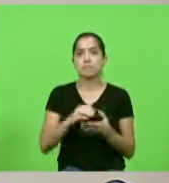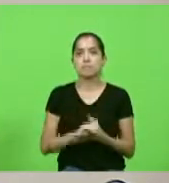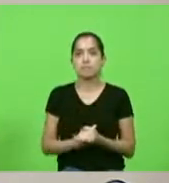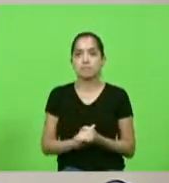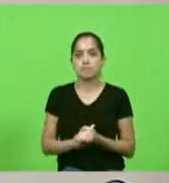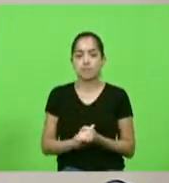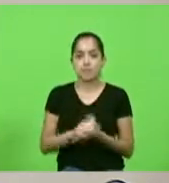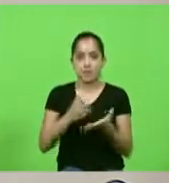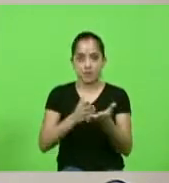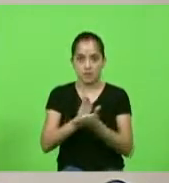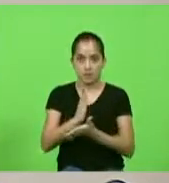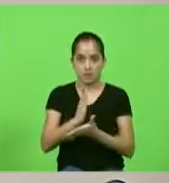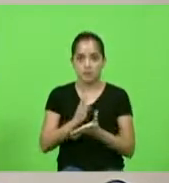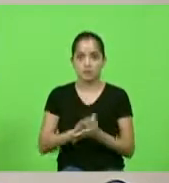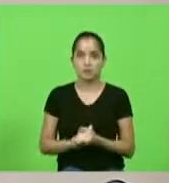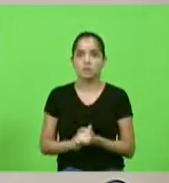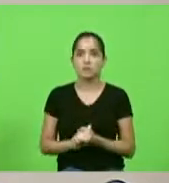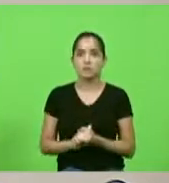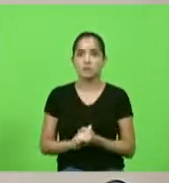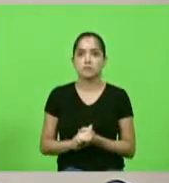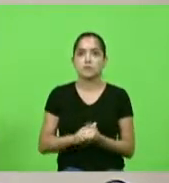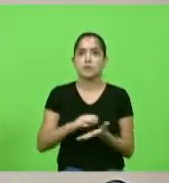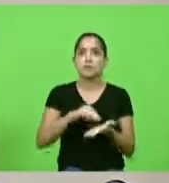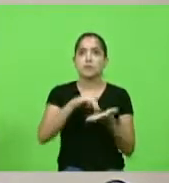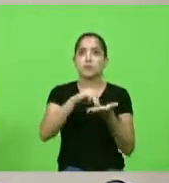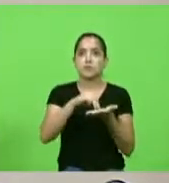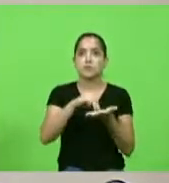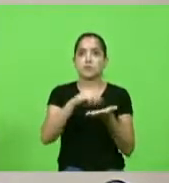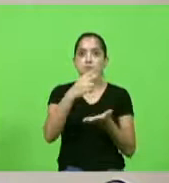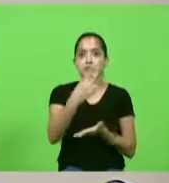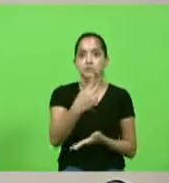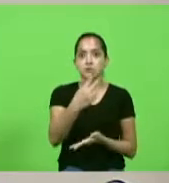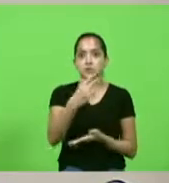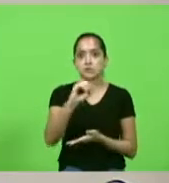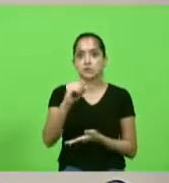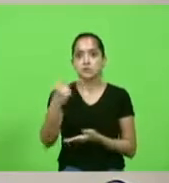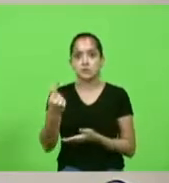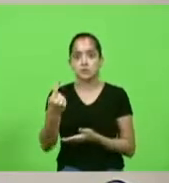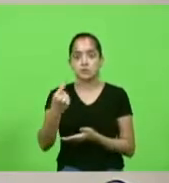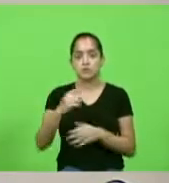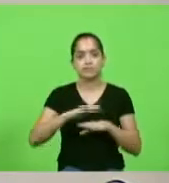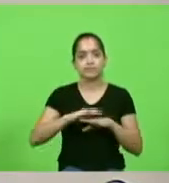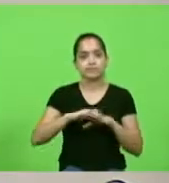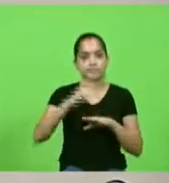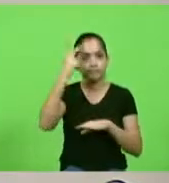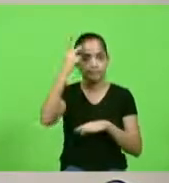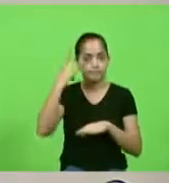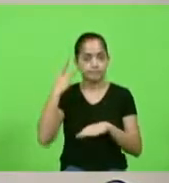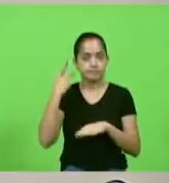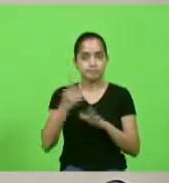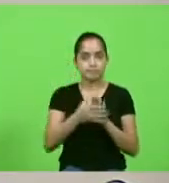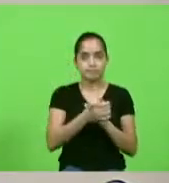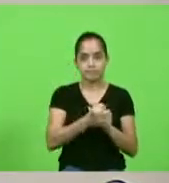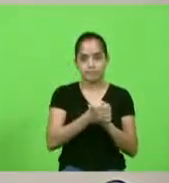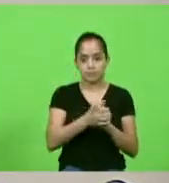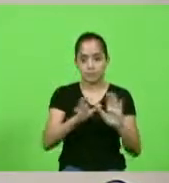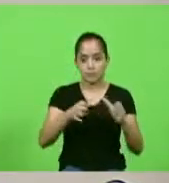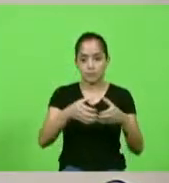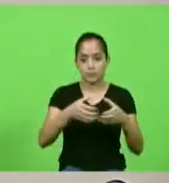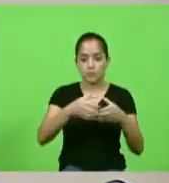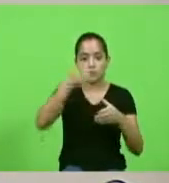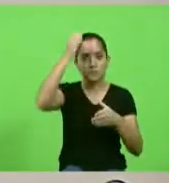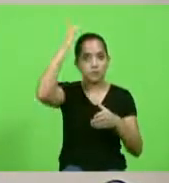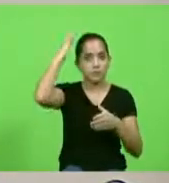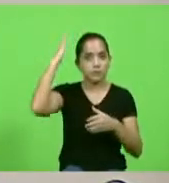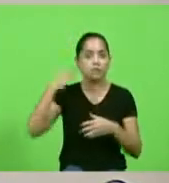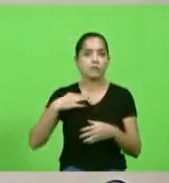em votação aprovado moção número 201 deputada Paulinha cumprimentando o corpo de bombeiros voluntário